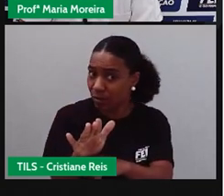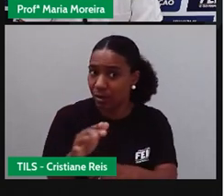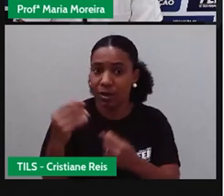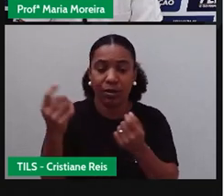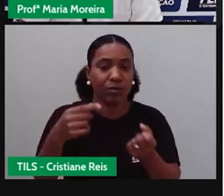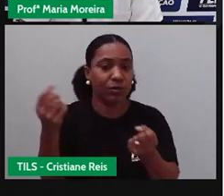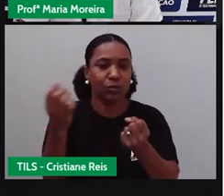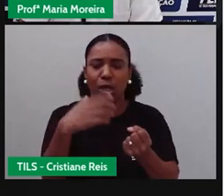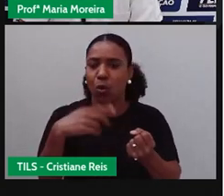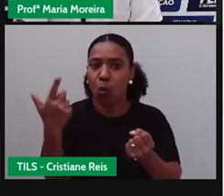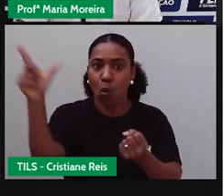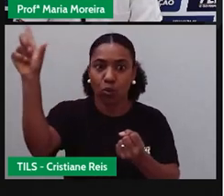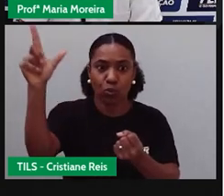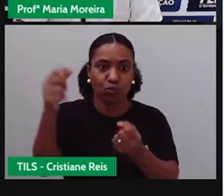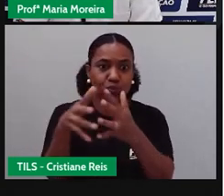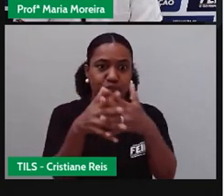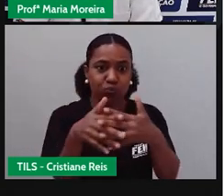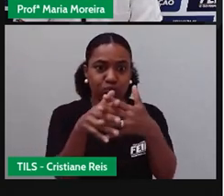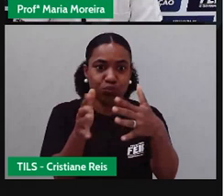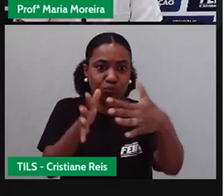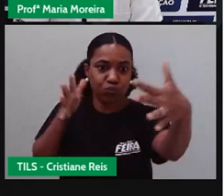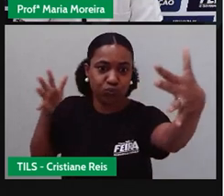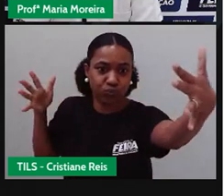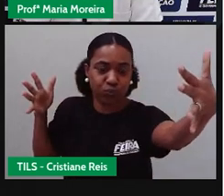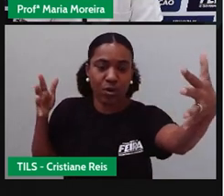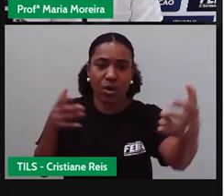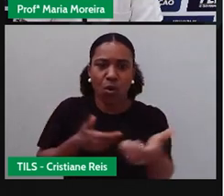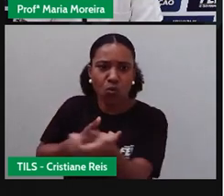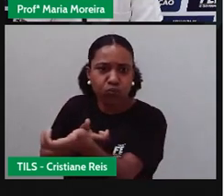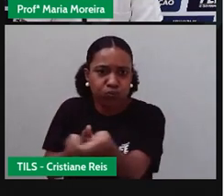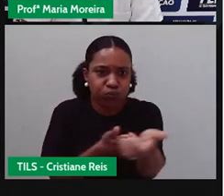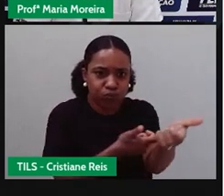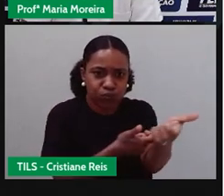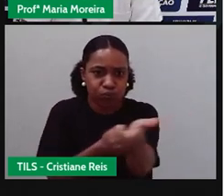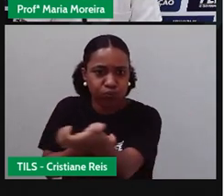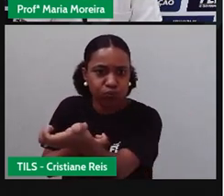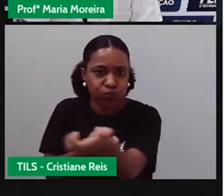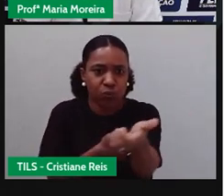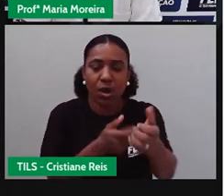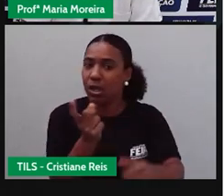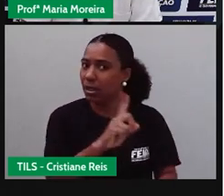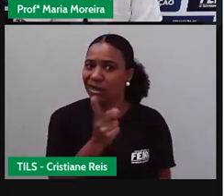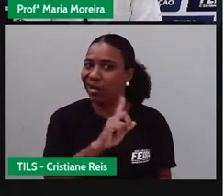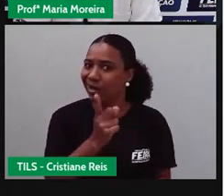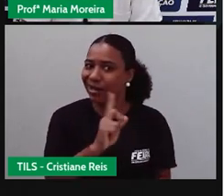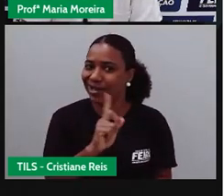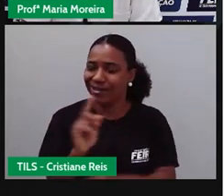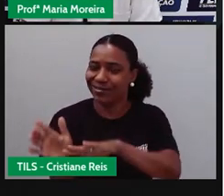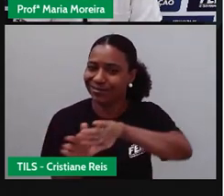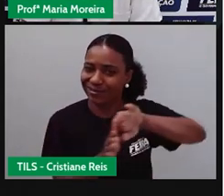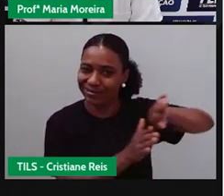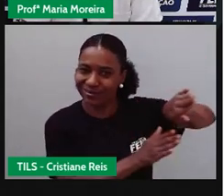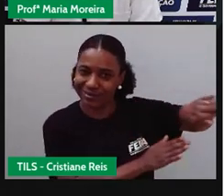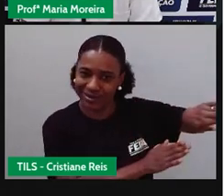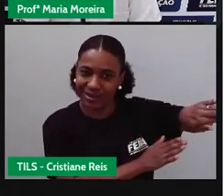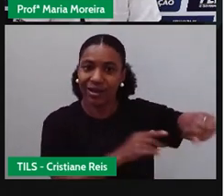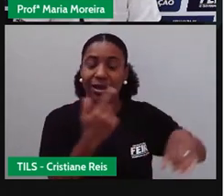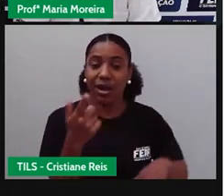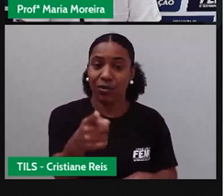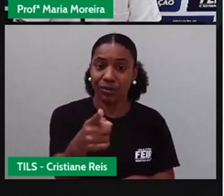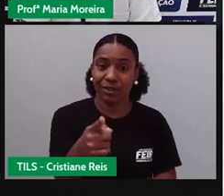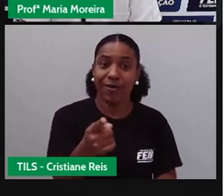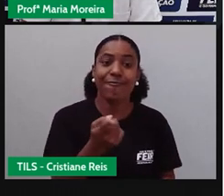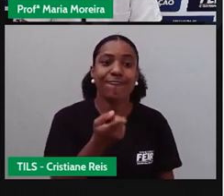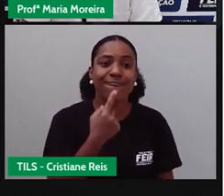que vai. Ele vai quando se trata também de o quê? É de um resgate. Olha como a cor já mudou. Ela é toda vermelha, com